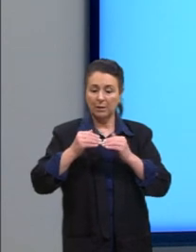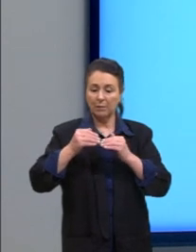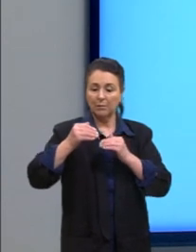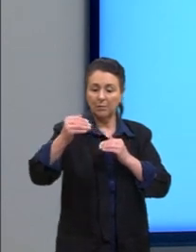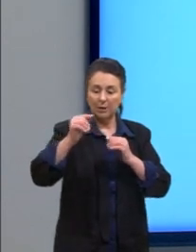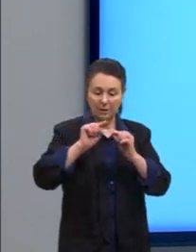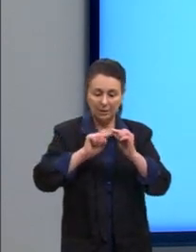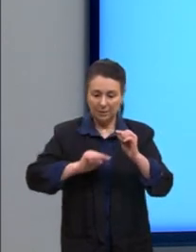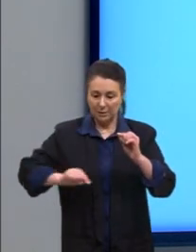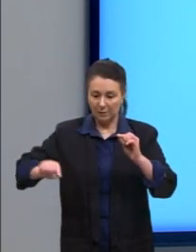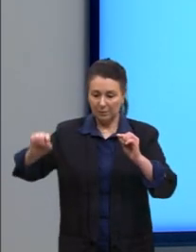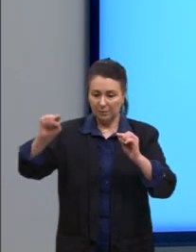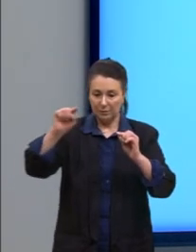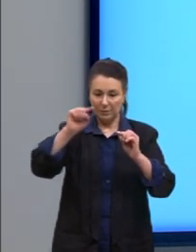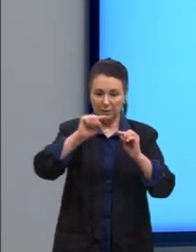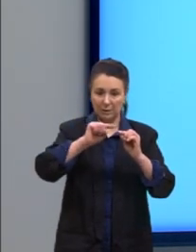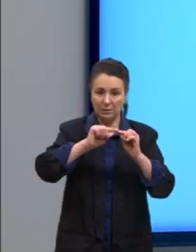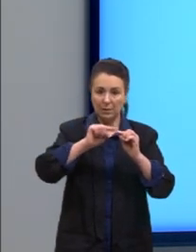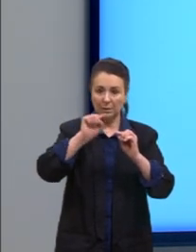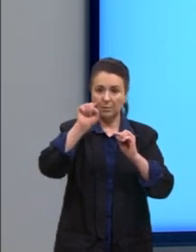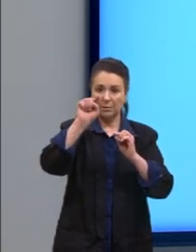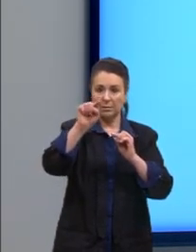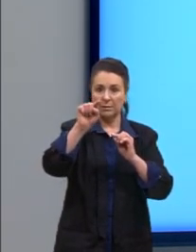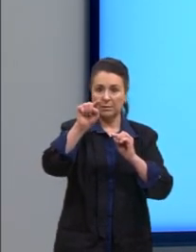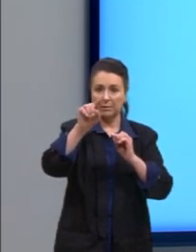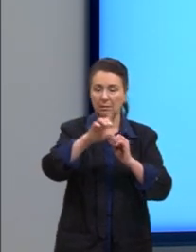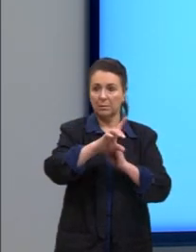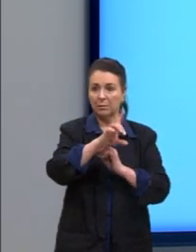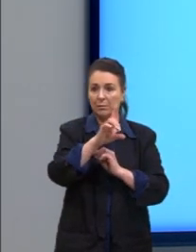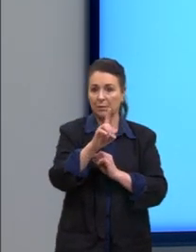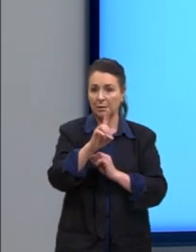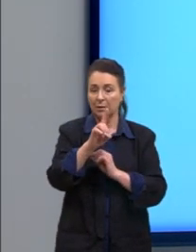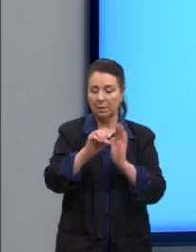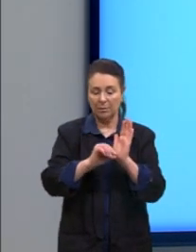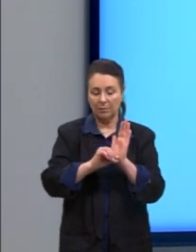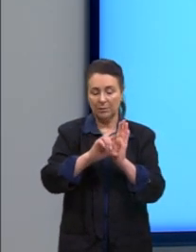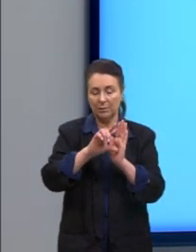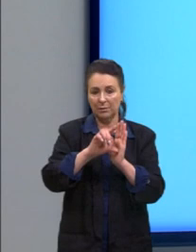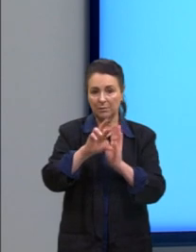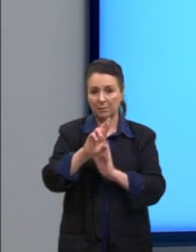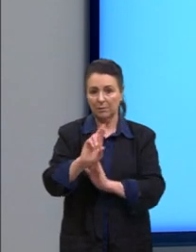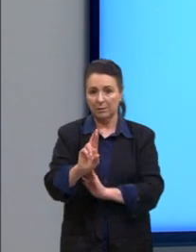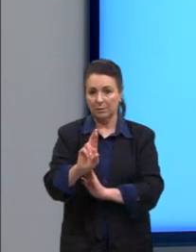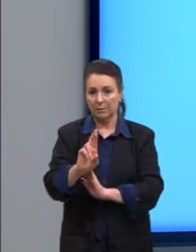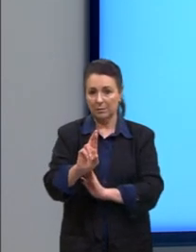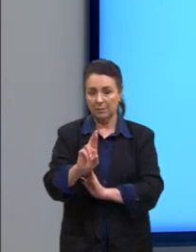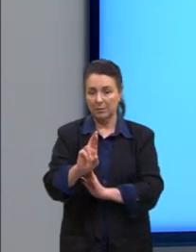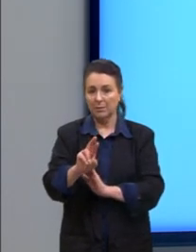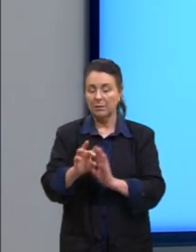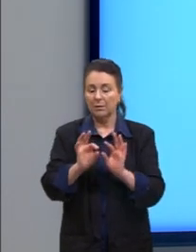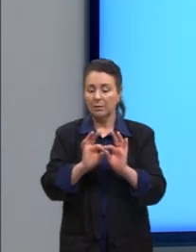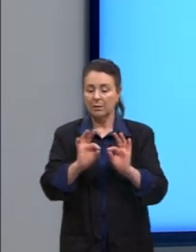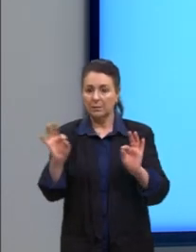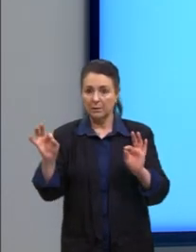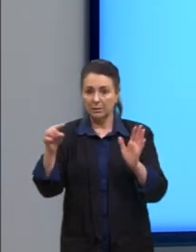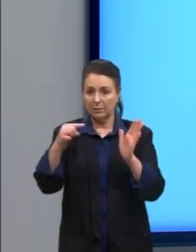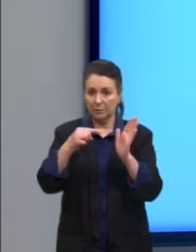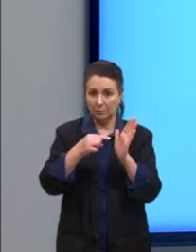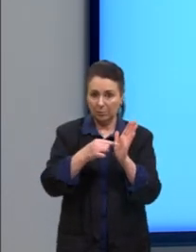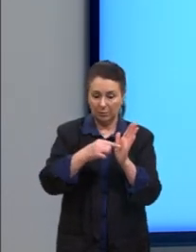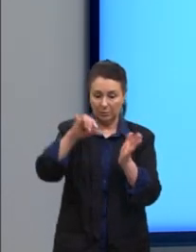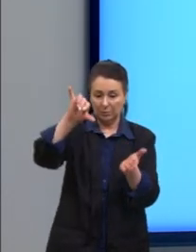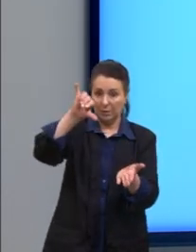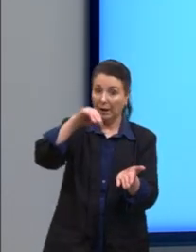E aí, o D seria maior do que o R. Então, para a gente determinar se a distância do ponto até o